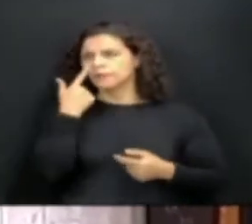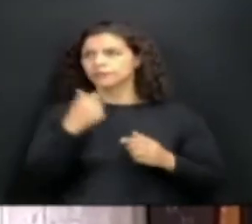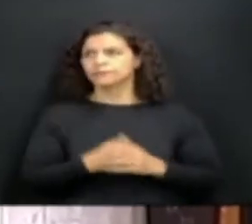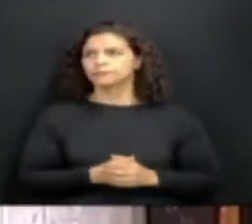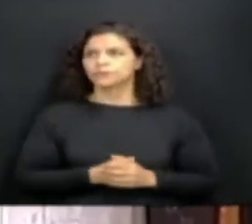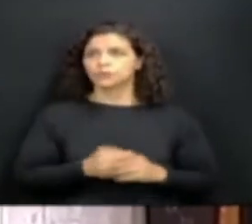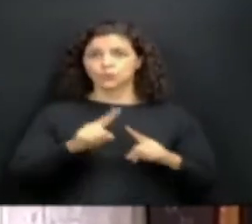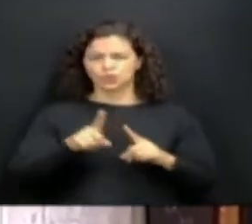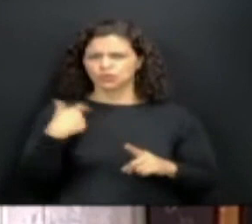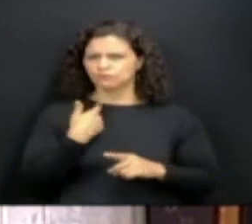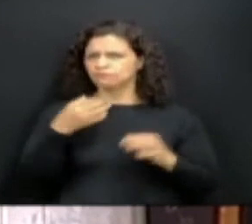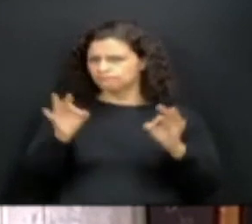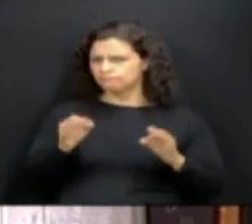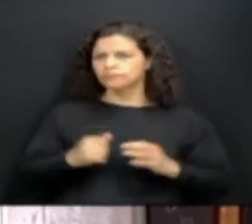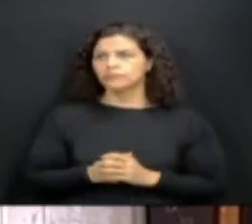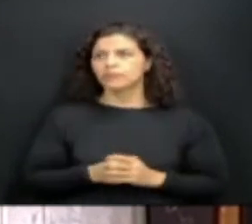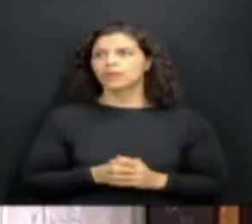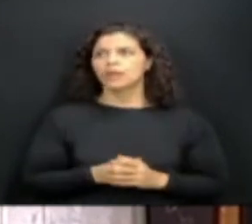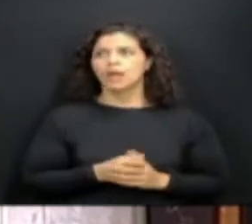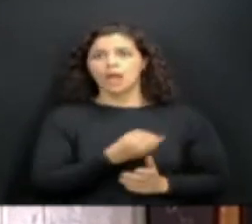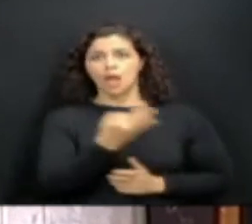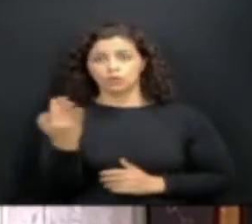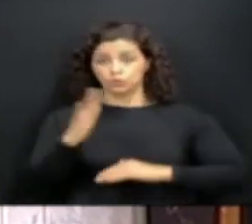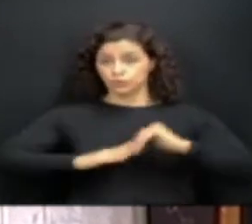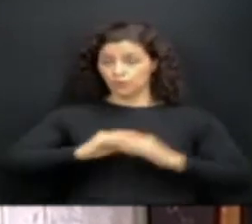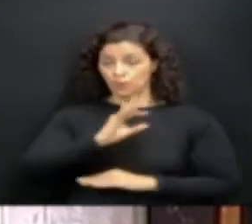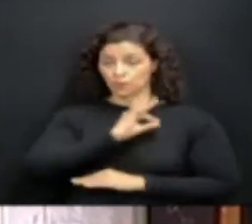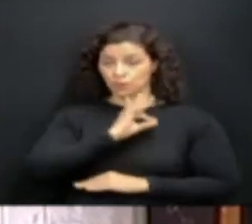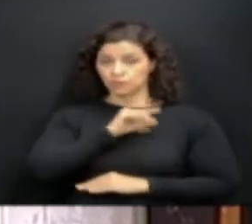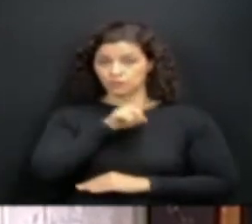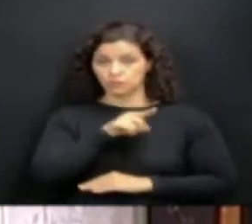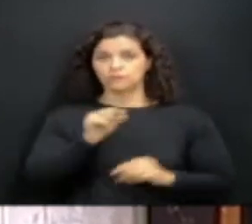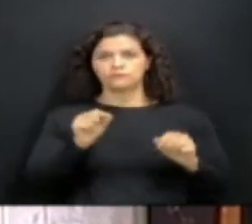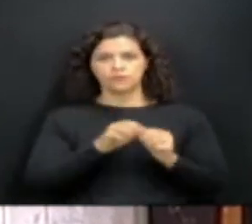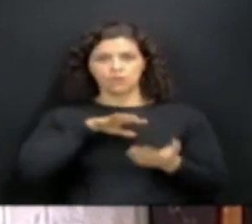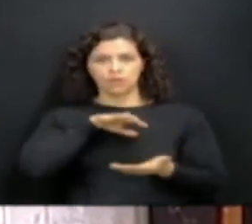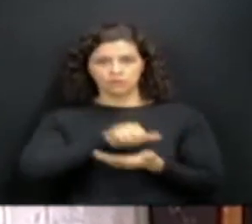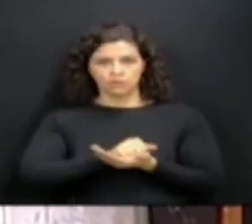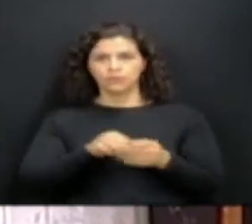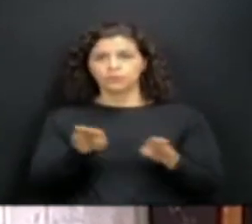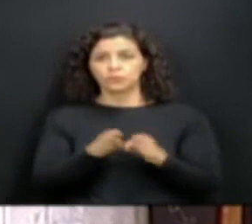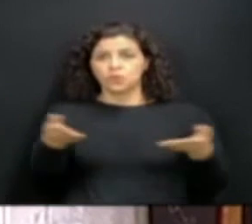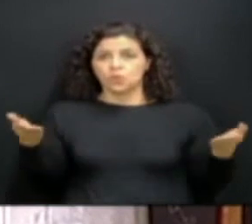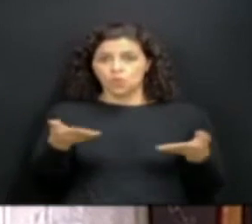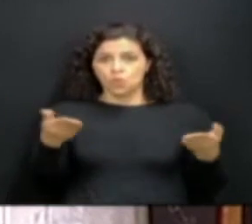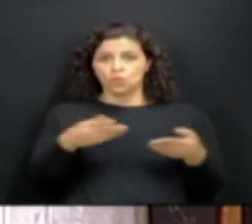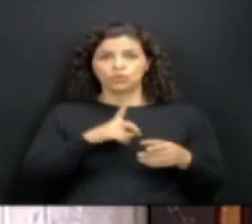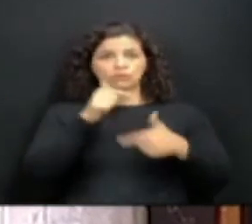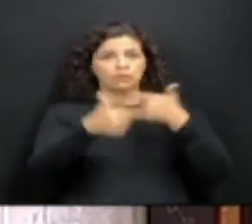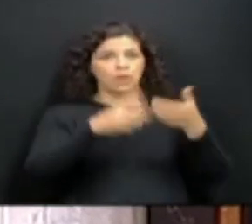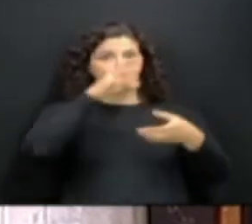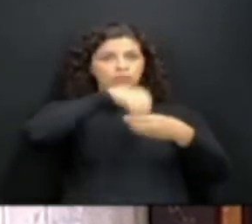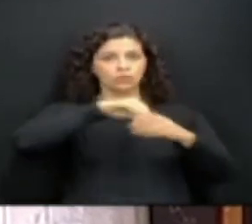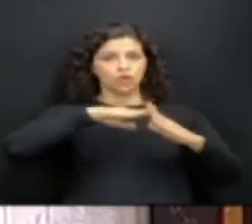querendo ou não, aqueles policiais que fizeram a inscrição e que estão hoje nos colégios cívicos